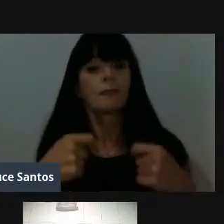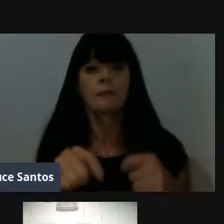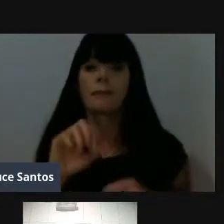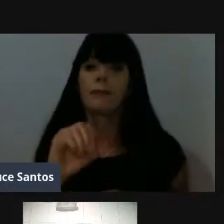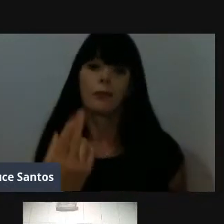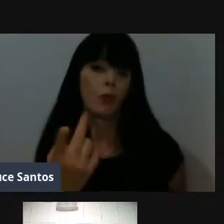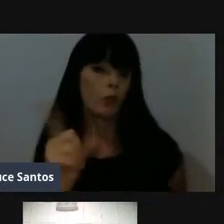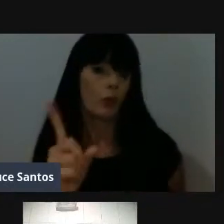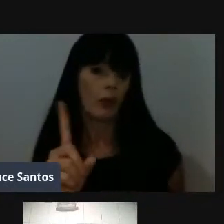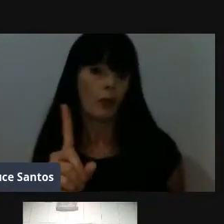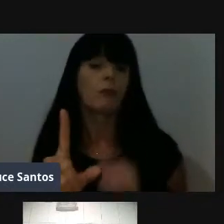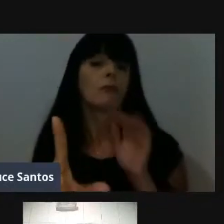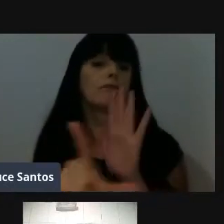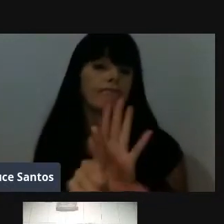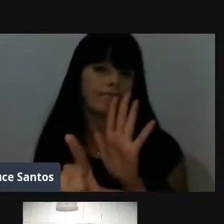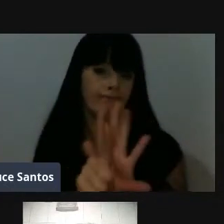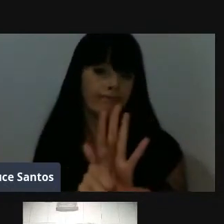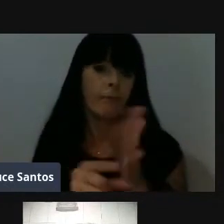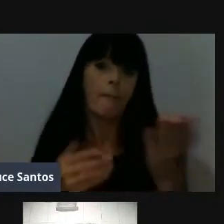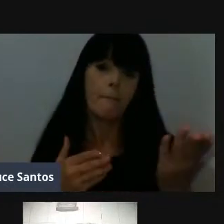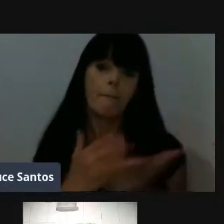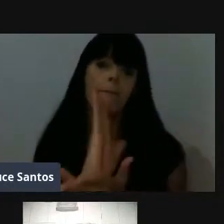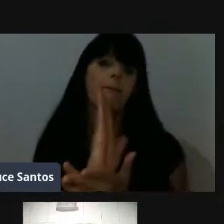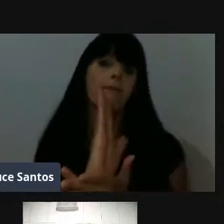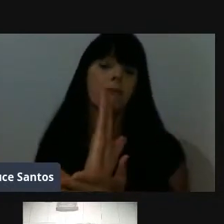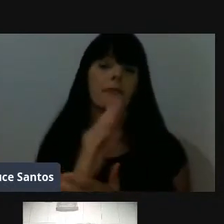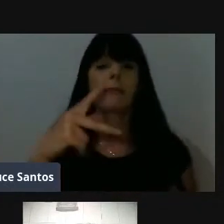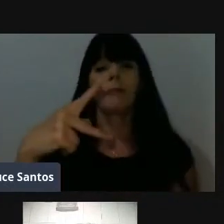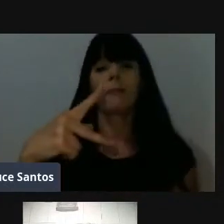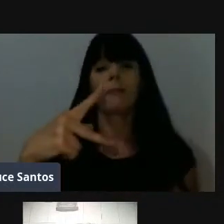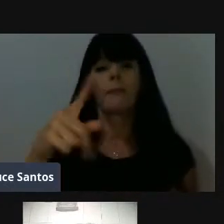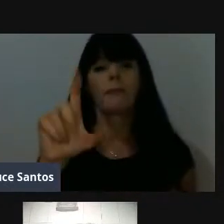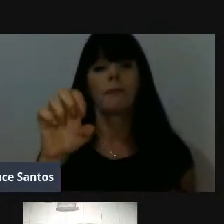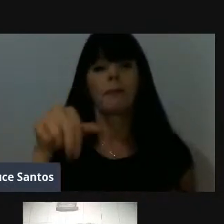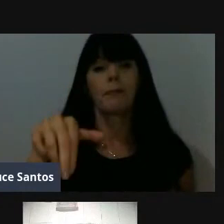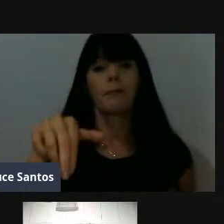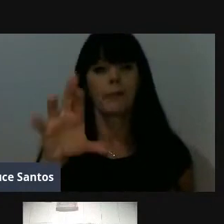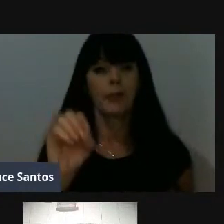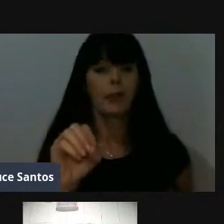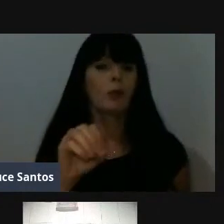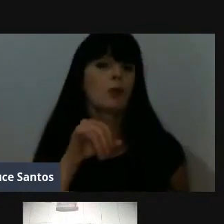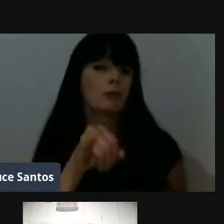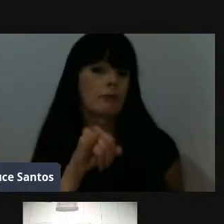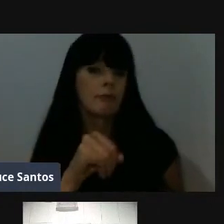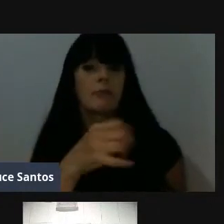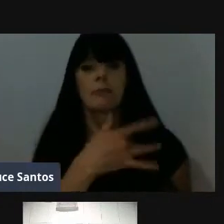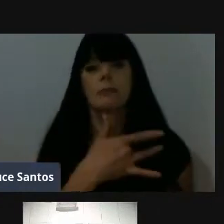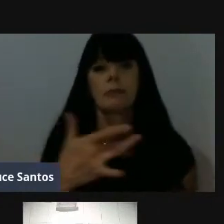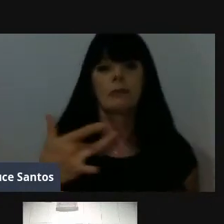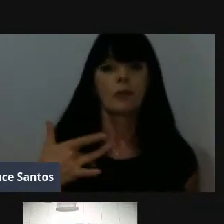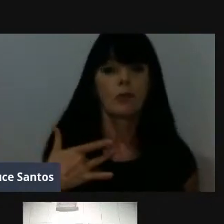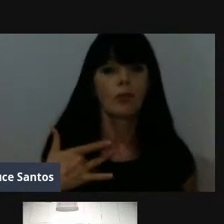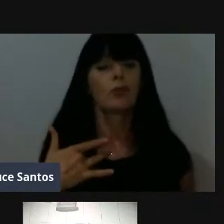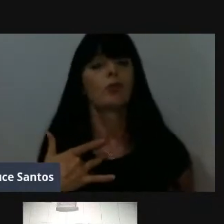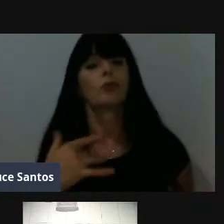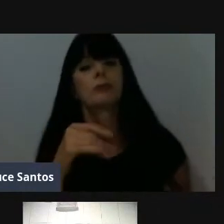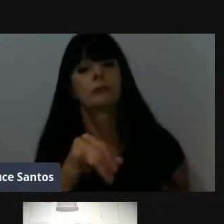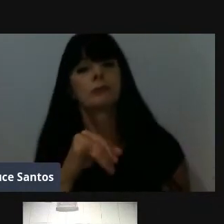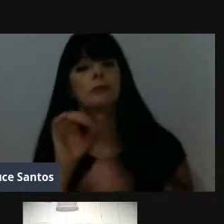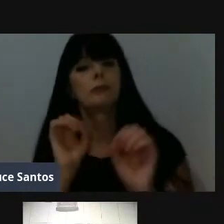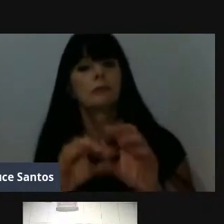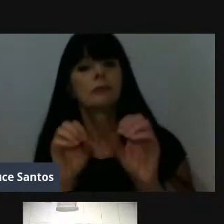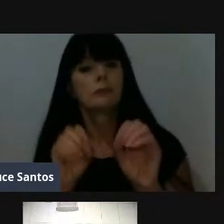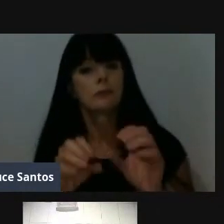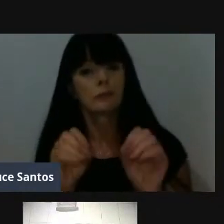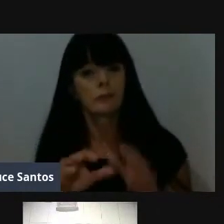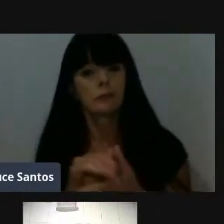uma lei, ela é aprovada no plenário, seja uma lei da saúde, seja uma suplementação de crédito, Educação, que tem muito,